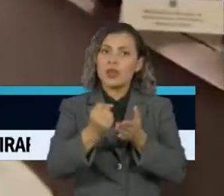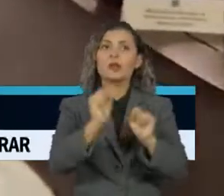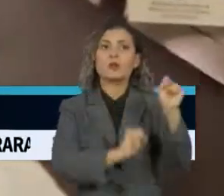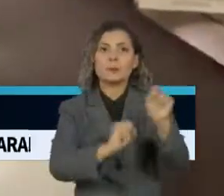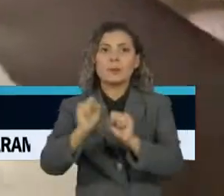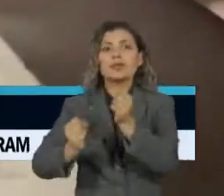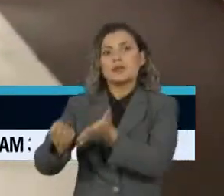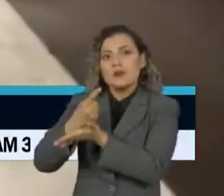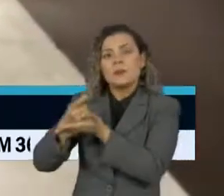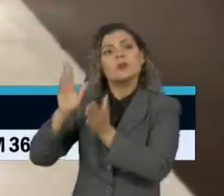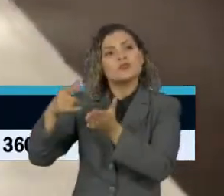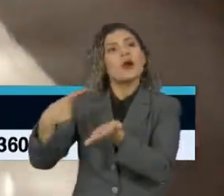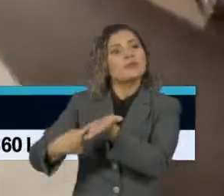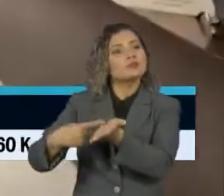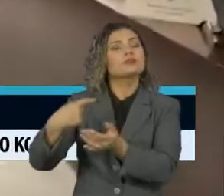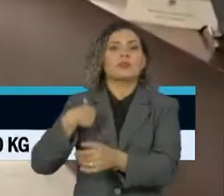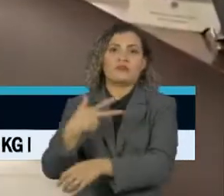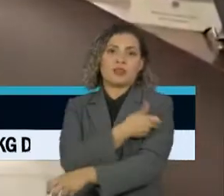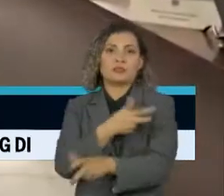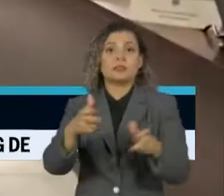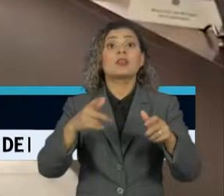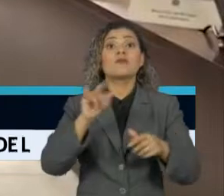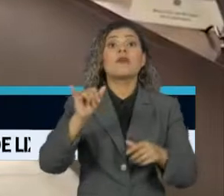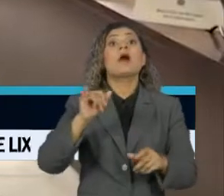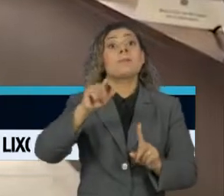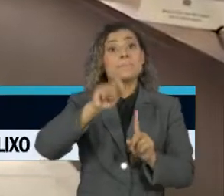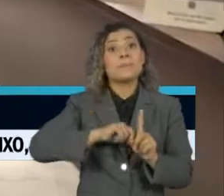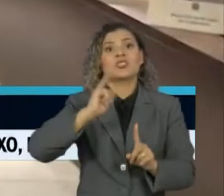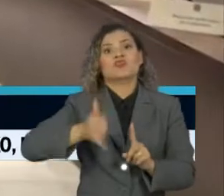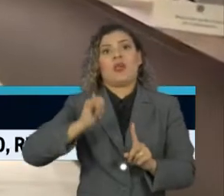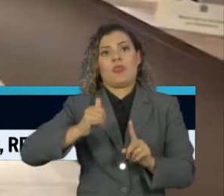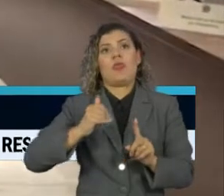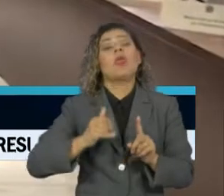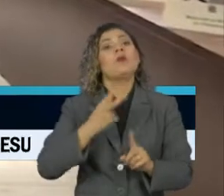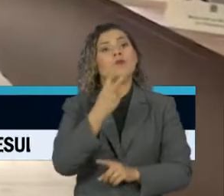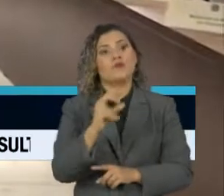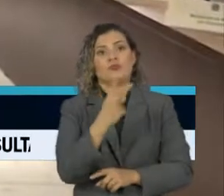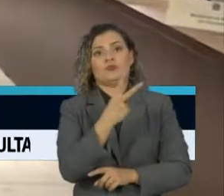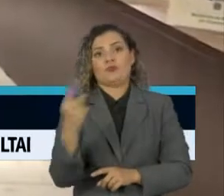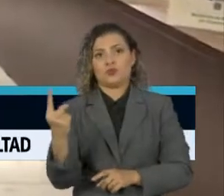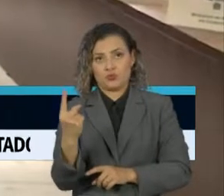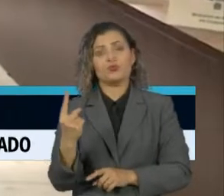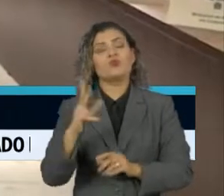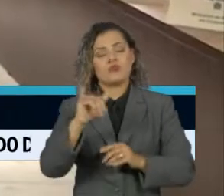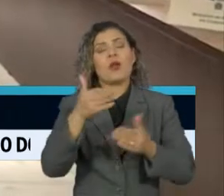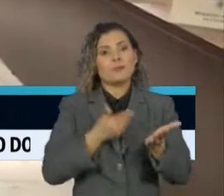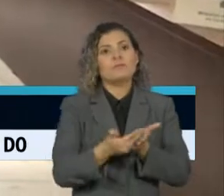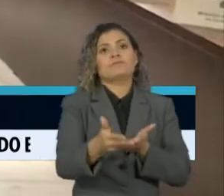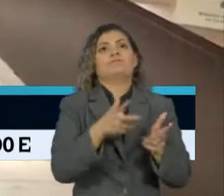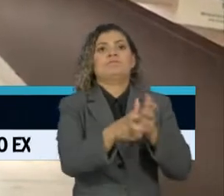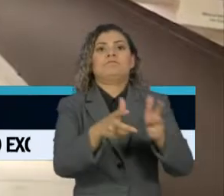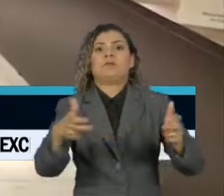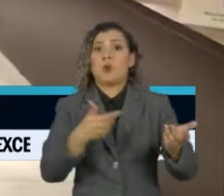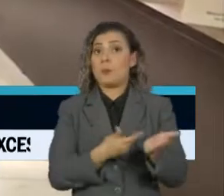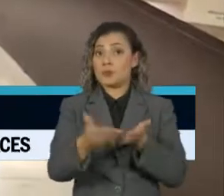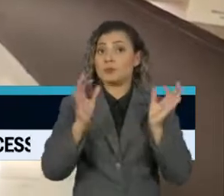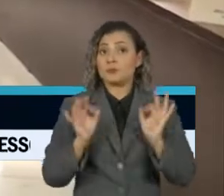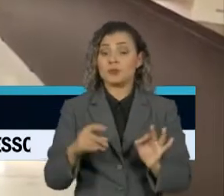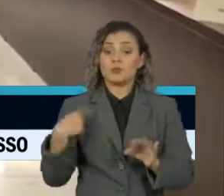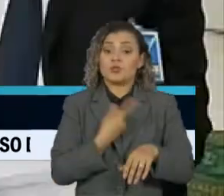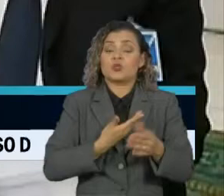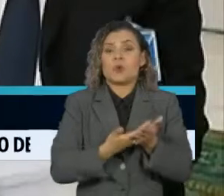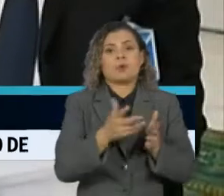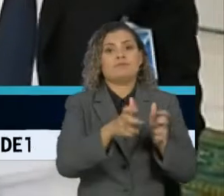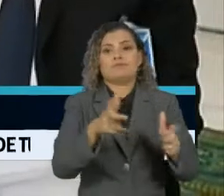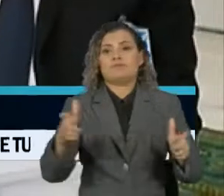fabrica a vacina e a previsão é que essa vacina chegue para nós a partir de janeiro. Janeiro, ano que vem, a gente começa a vacinar